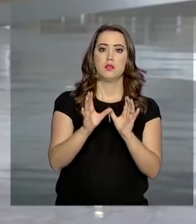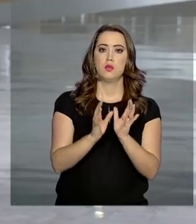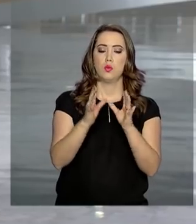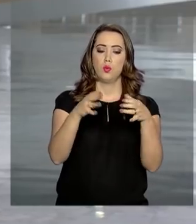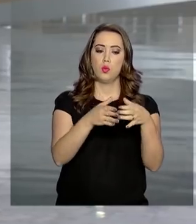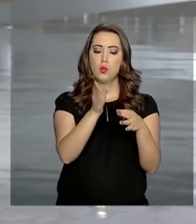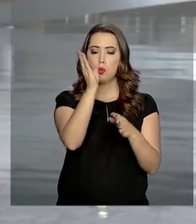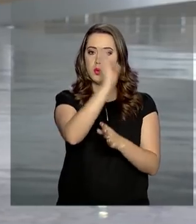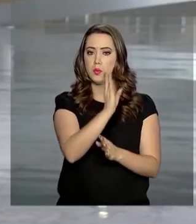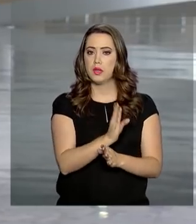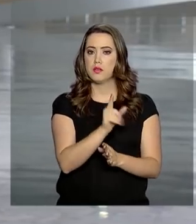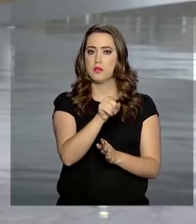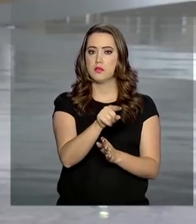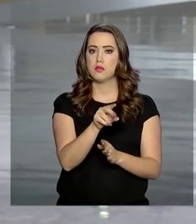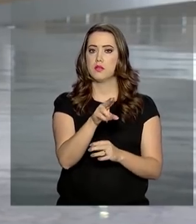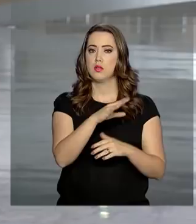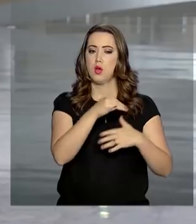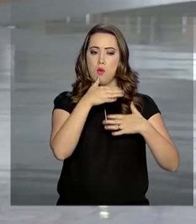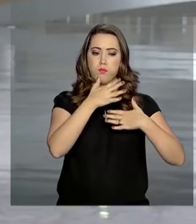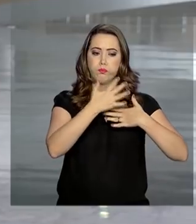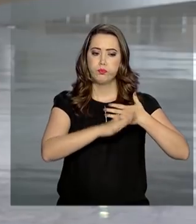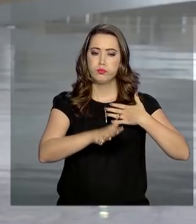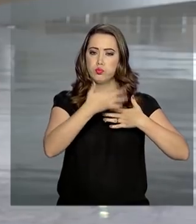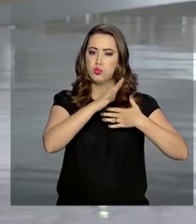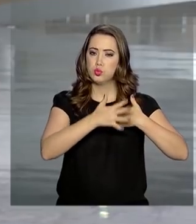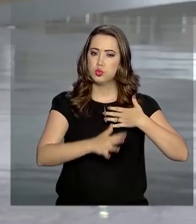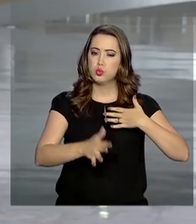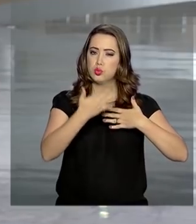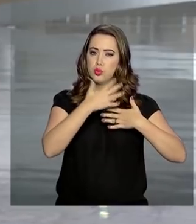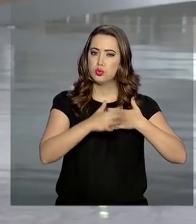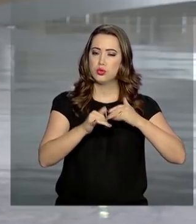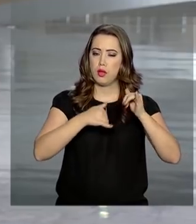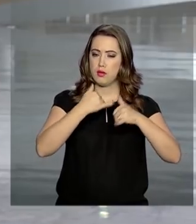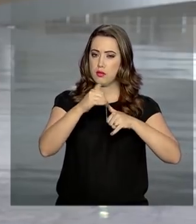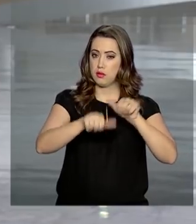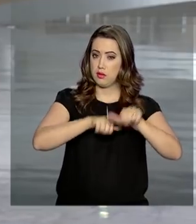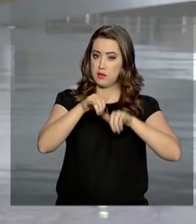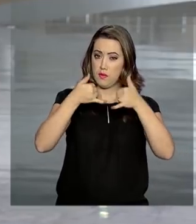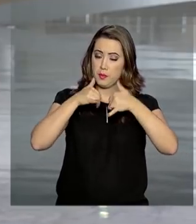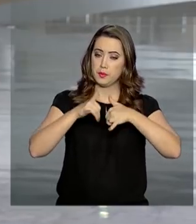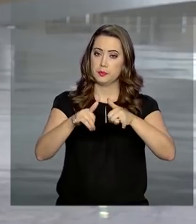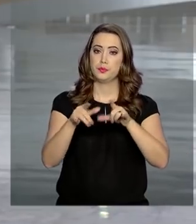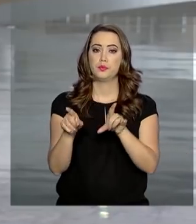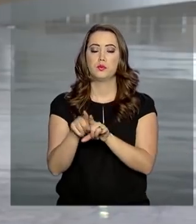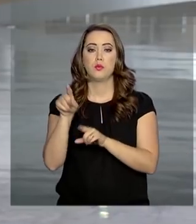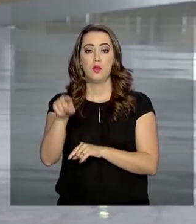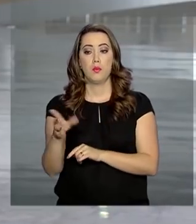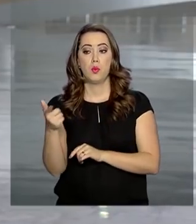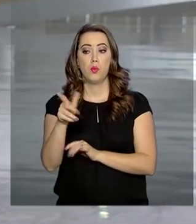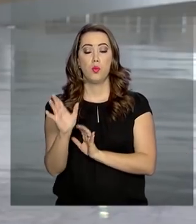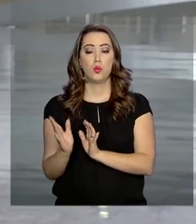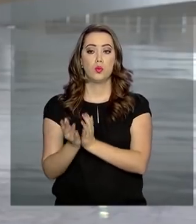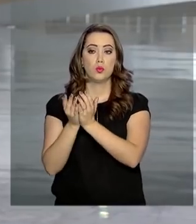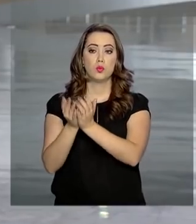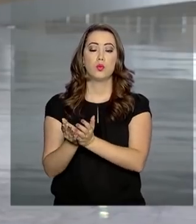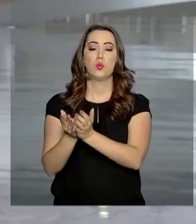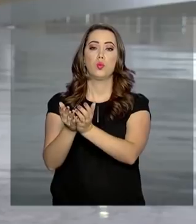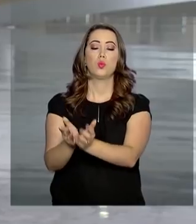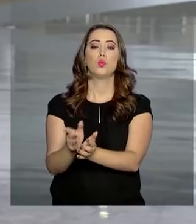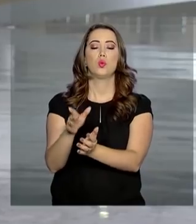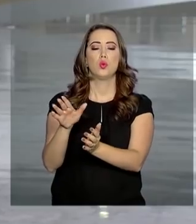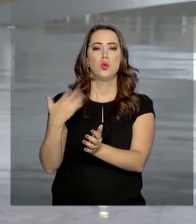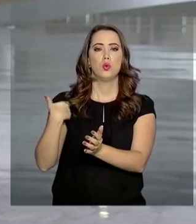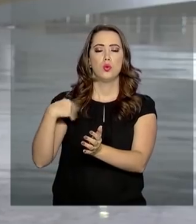brasileiro da usina. O diretor financeiro Risden Jr. é militar da reserva da Marinha. A usina de